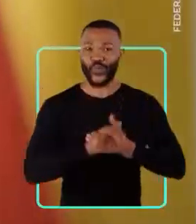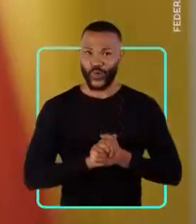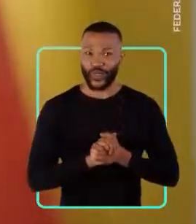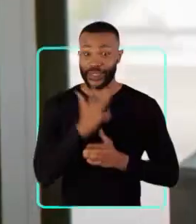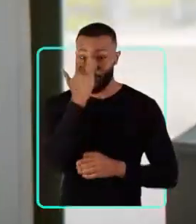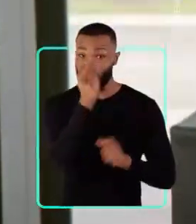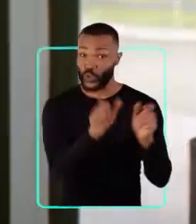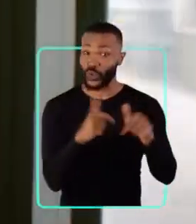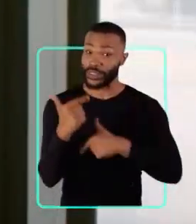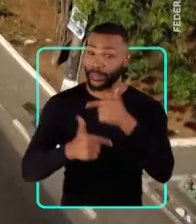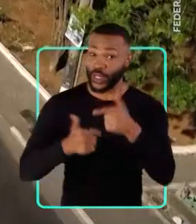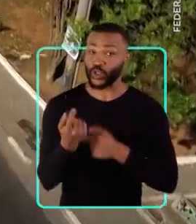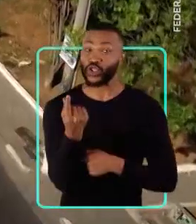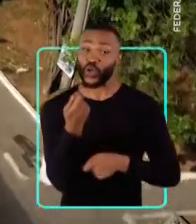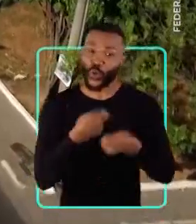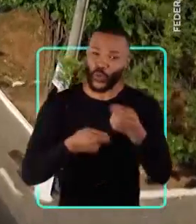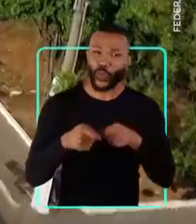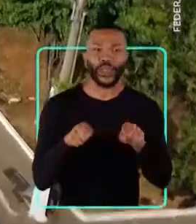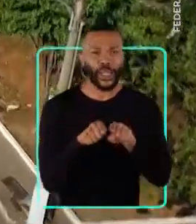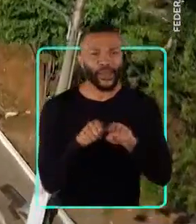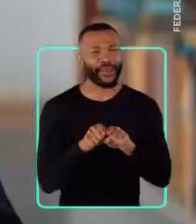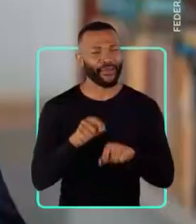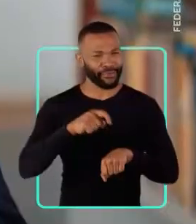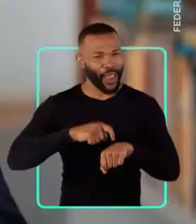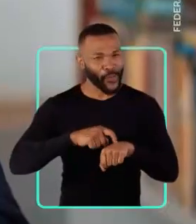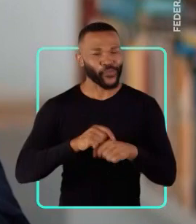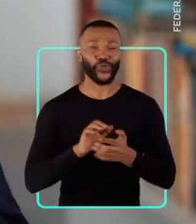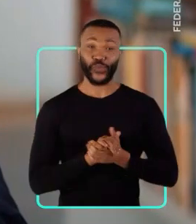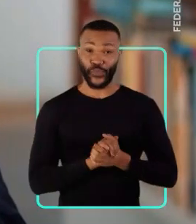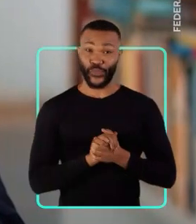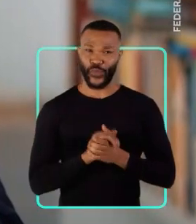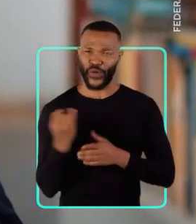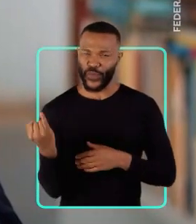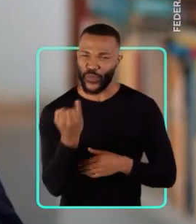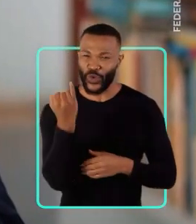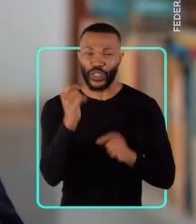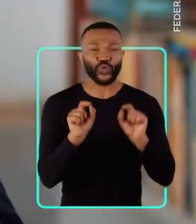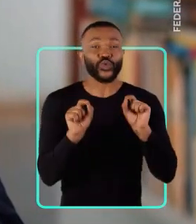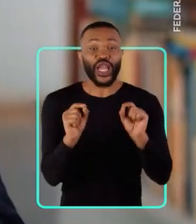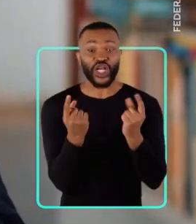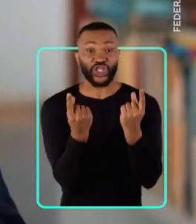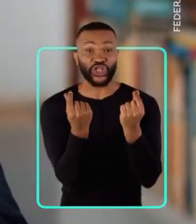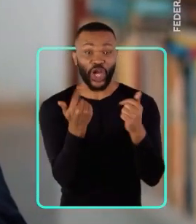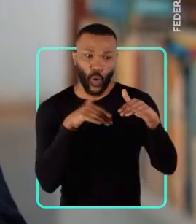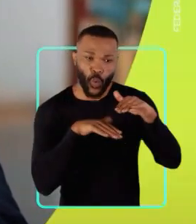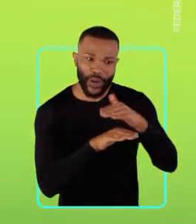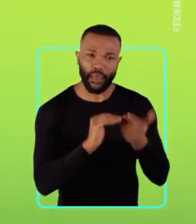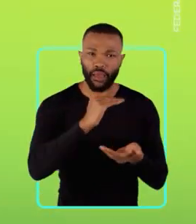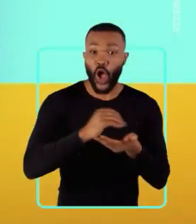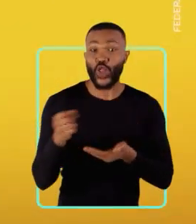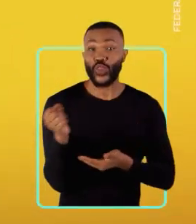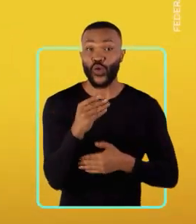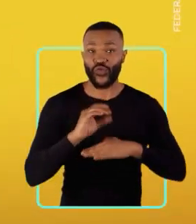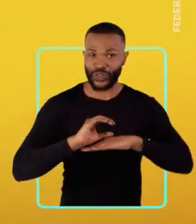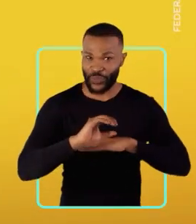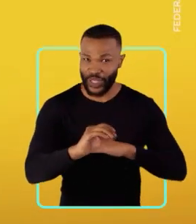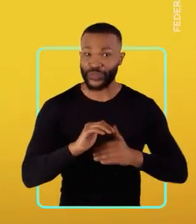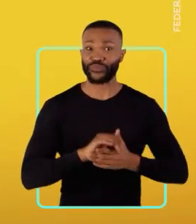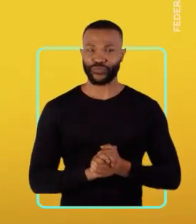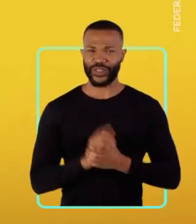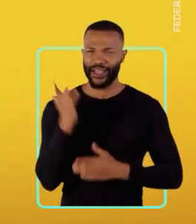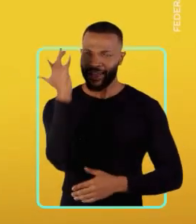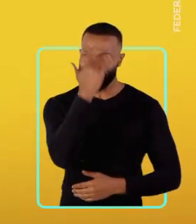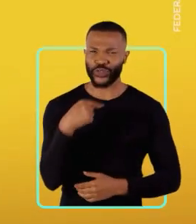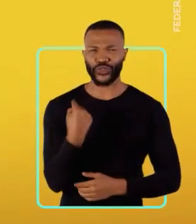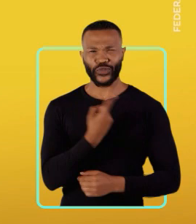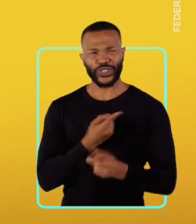trabalhador economizou dinheiro e tempo no trânsito. E no final, ainda deixei dinheiro em caixa para novos investimentos. Haddad, a gente